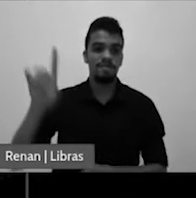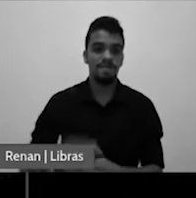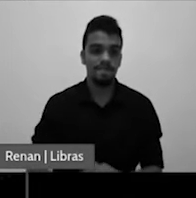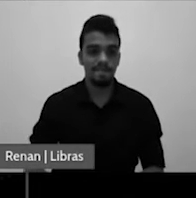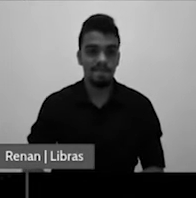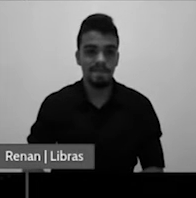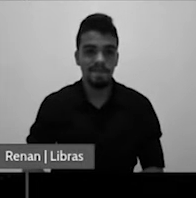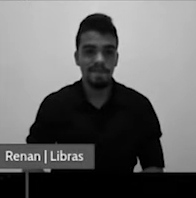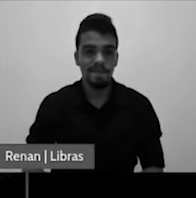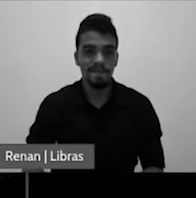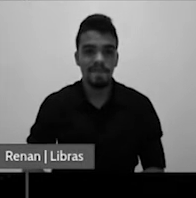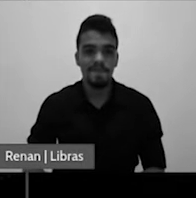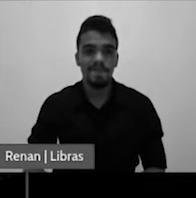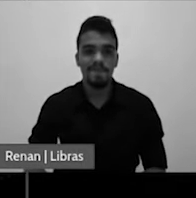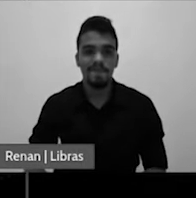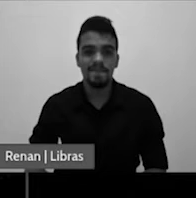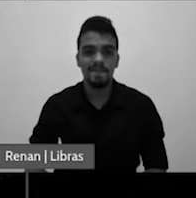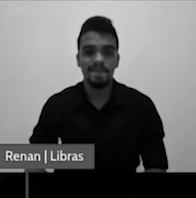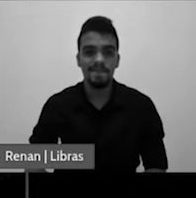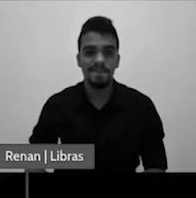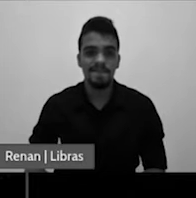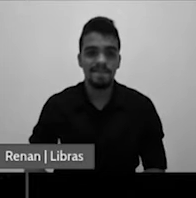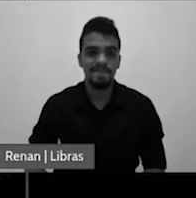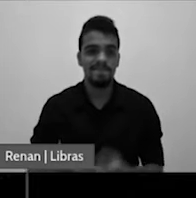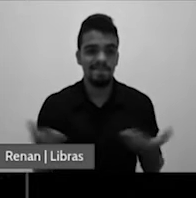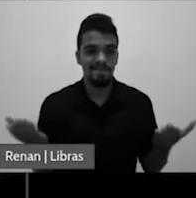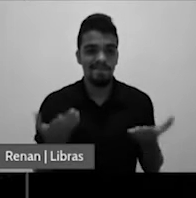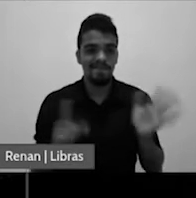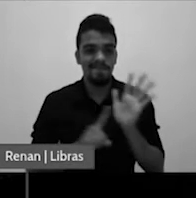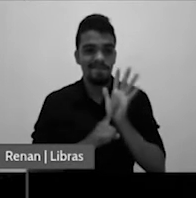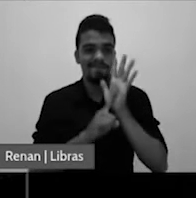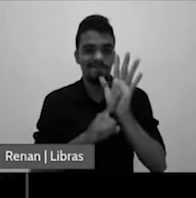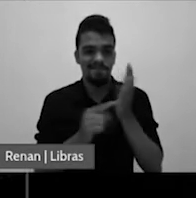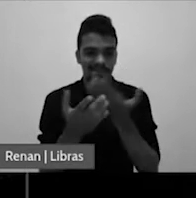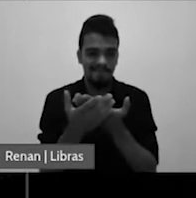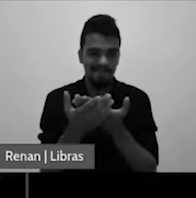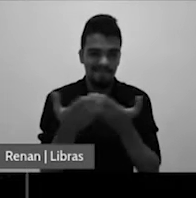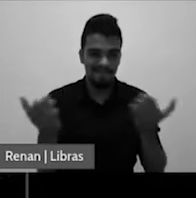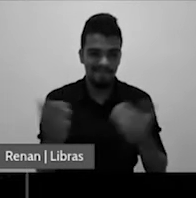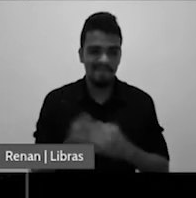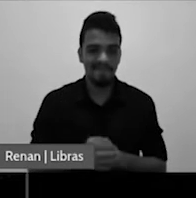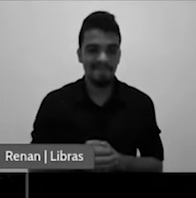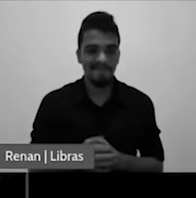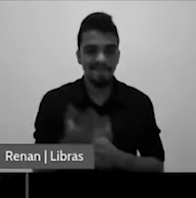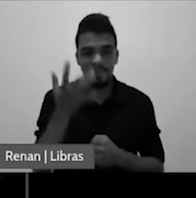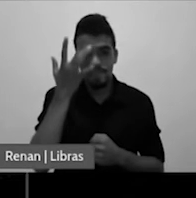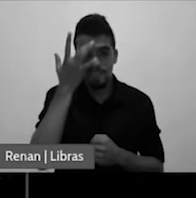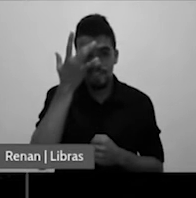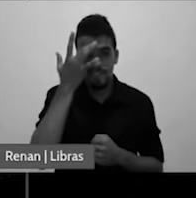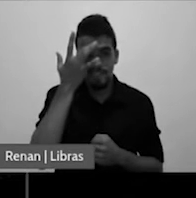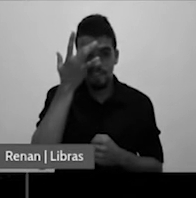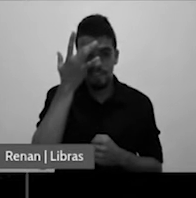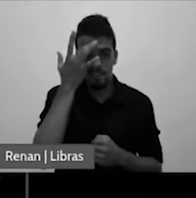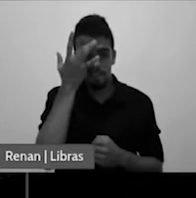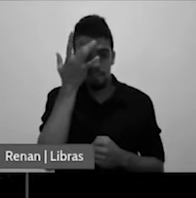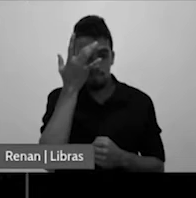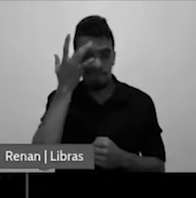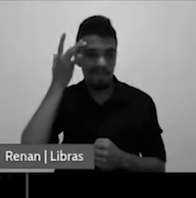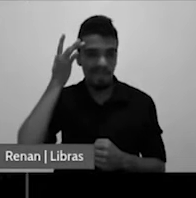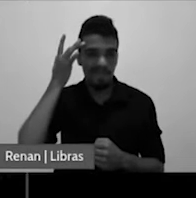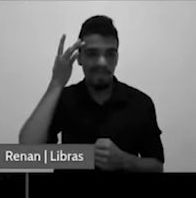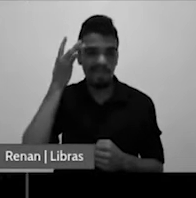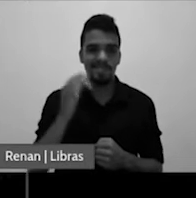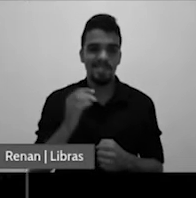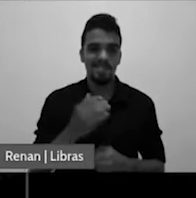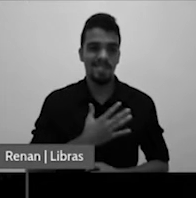Muito bem, mais próximo de nós, então, eu quero mostrar para vocês, né, que os reformadores não se interessaram diretamente pelo dia